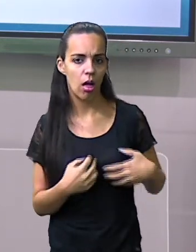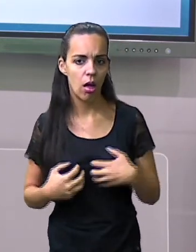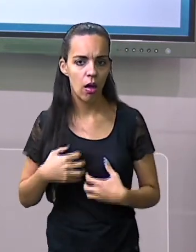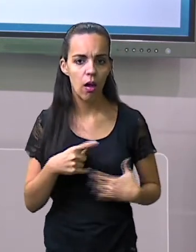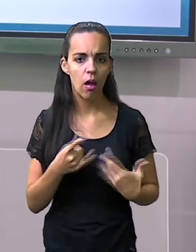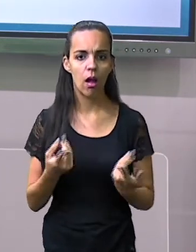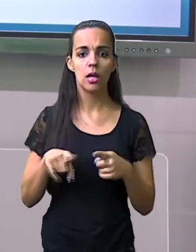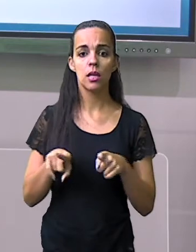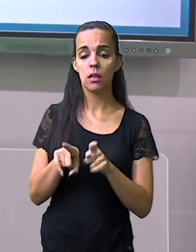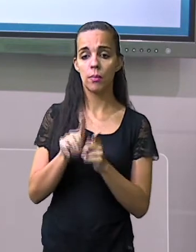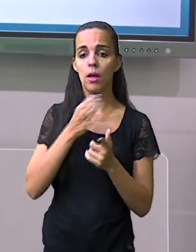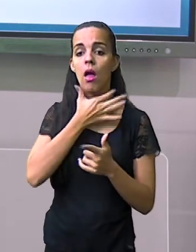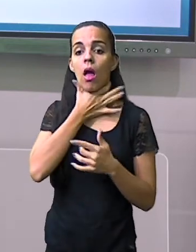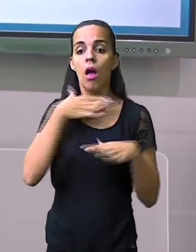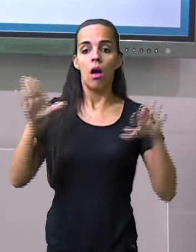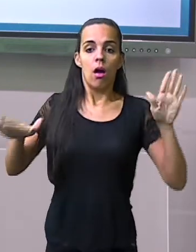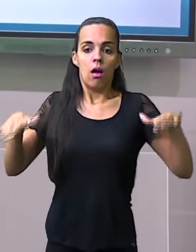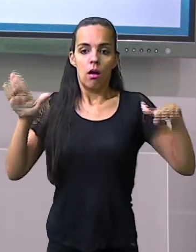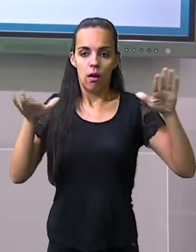afogamentos.